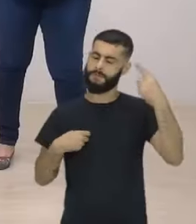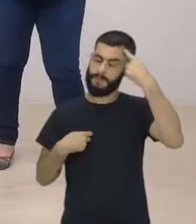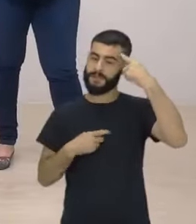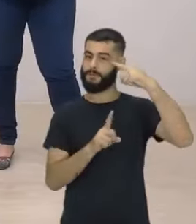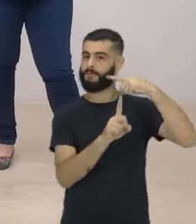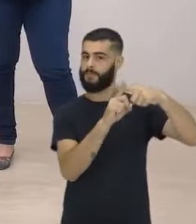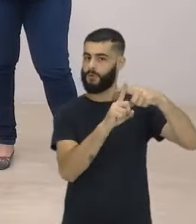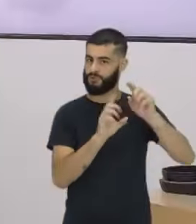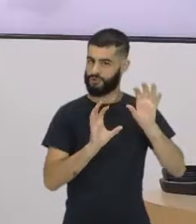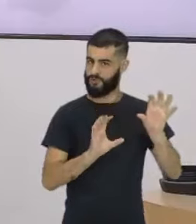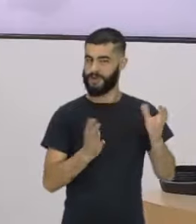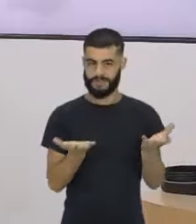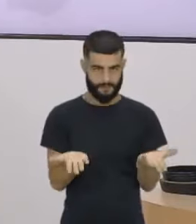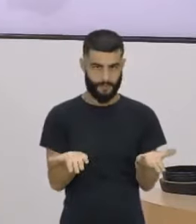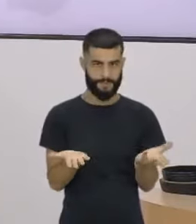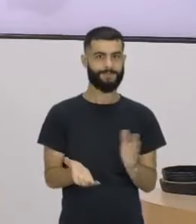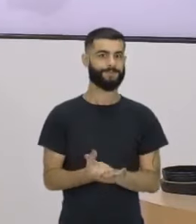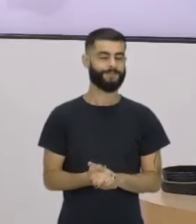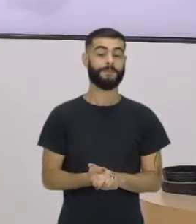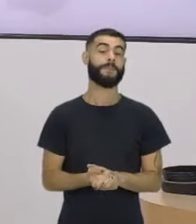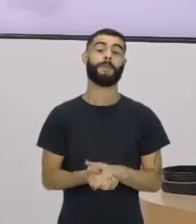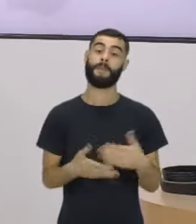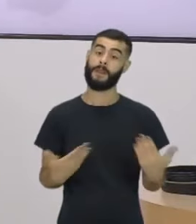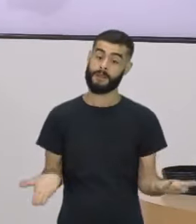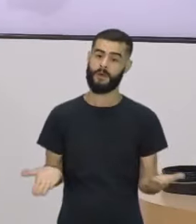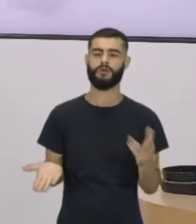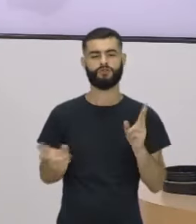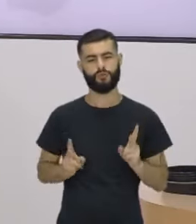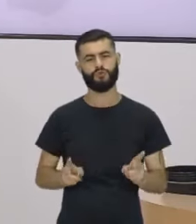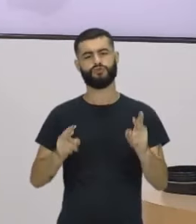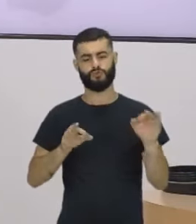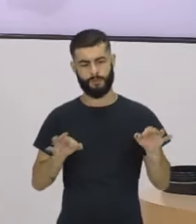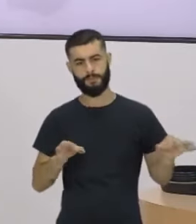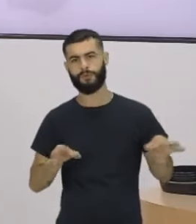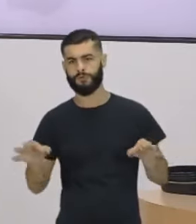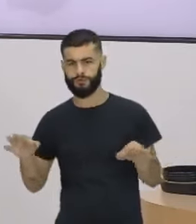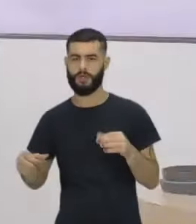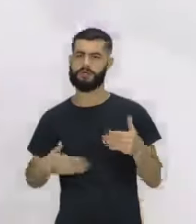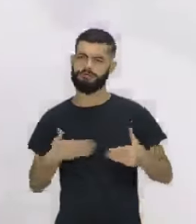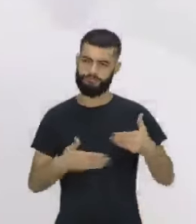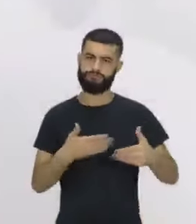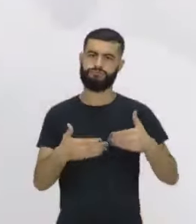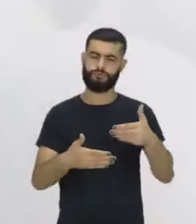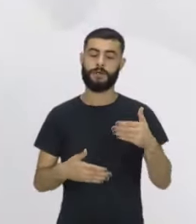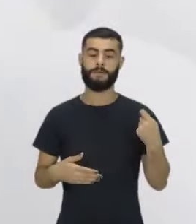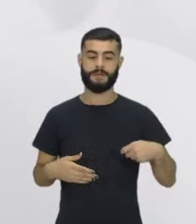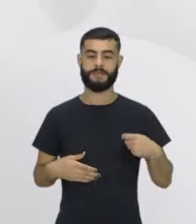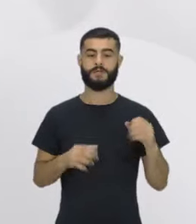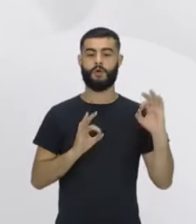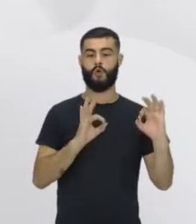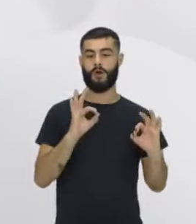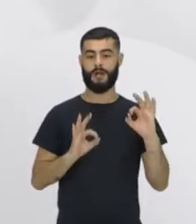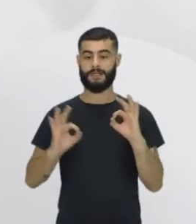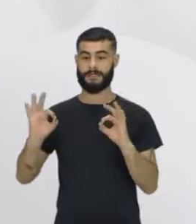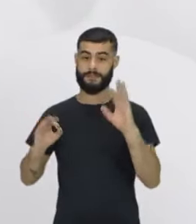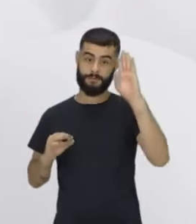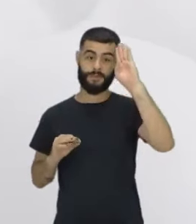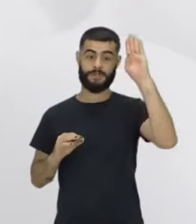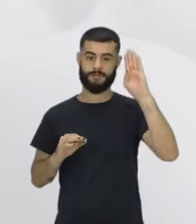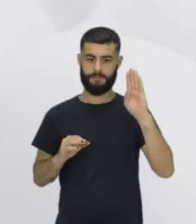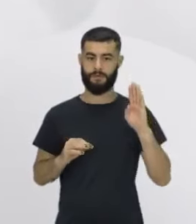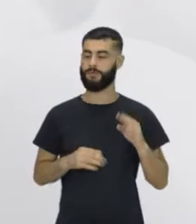Exatamente. Então, ó, pra continuar desenvolvendo o nosso Projeto de Vida, tem o momento de organização, competência em foco e organização. Então,